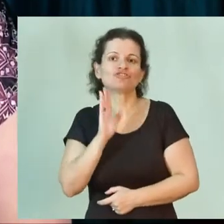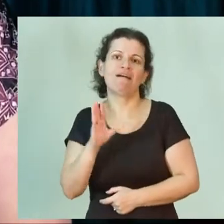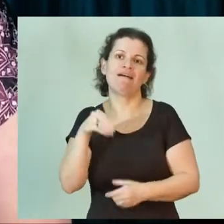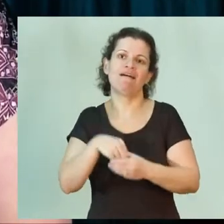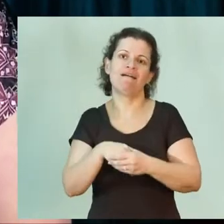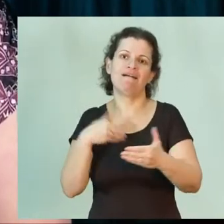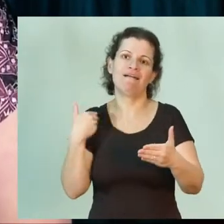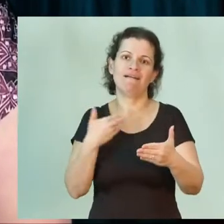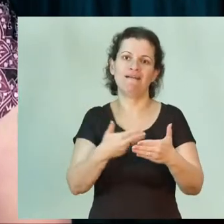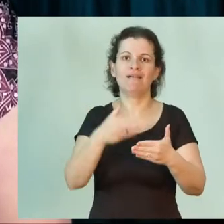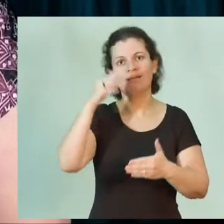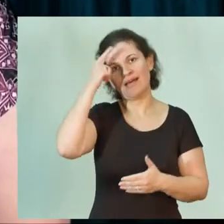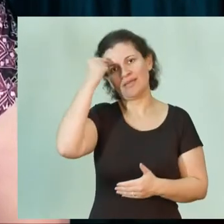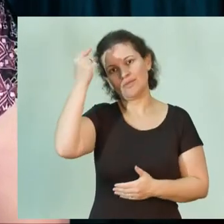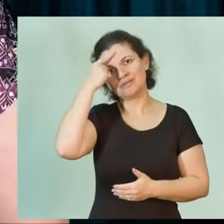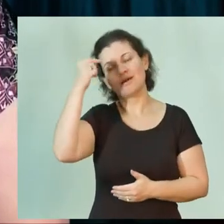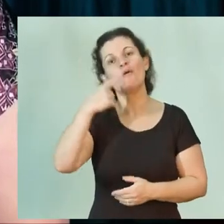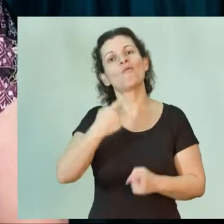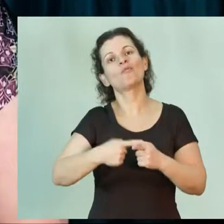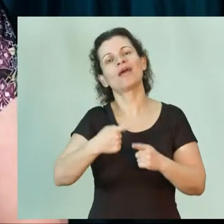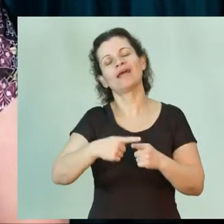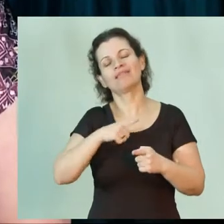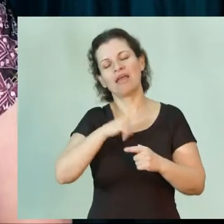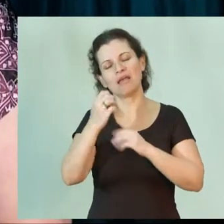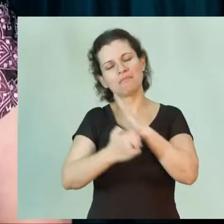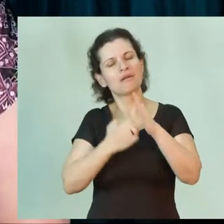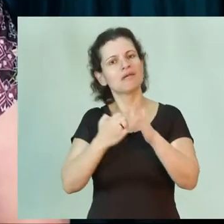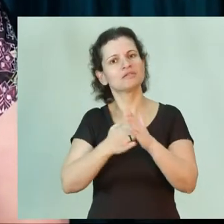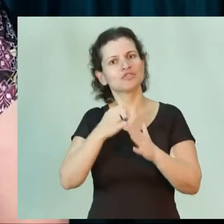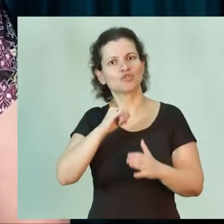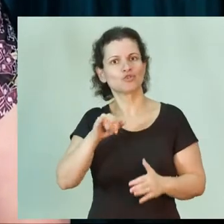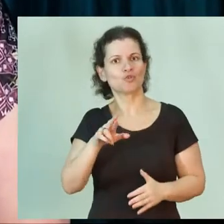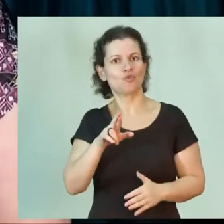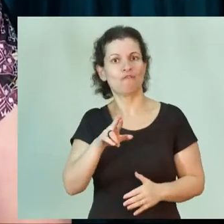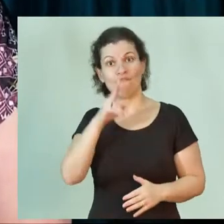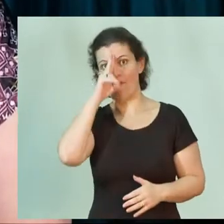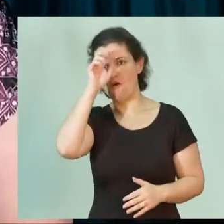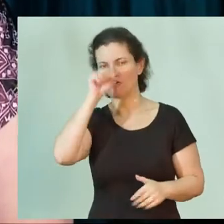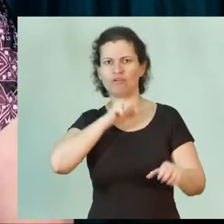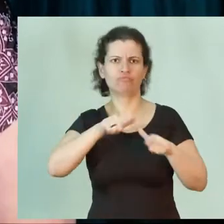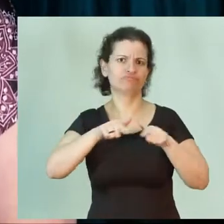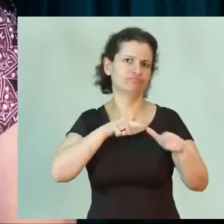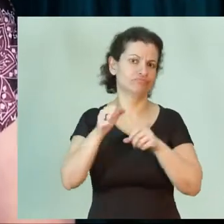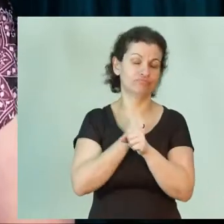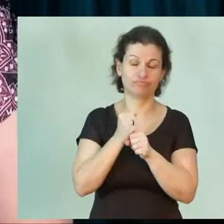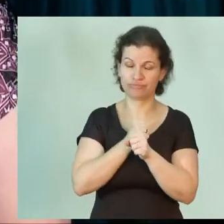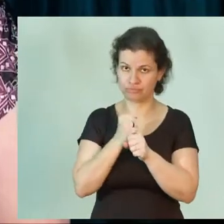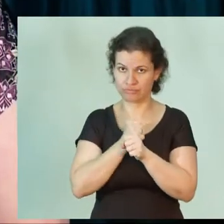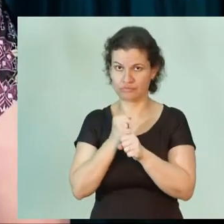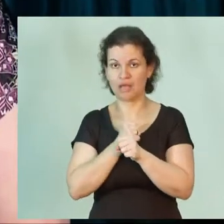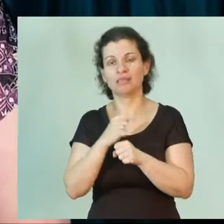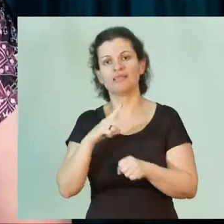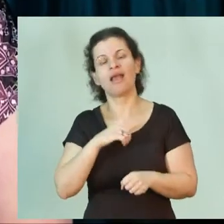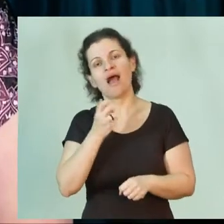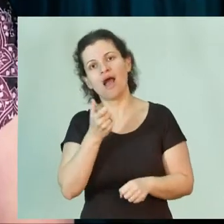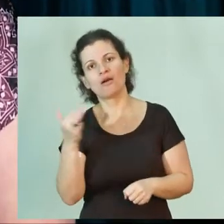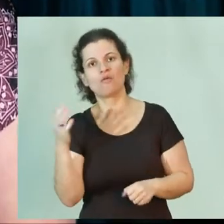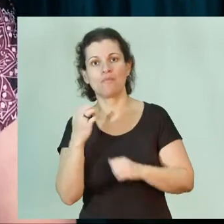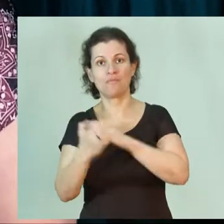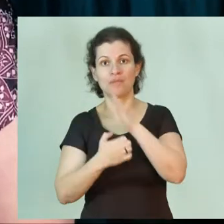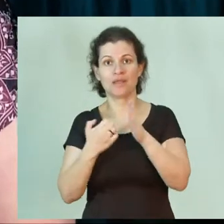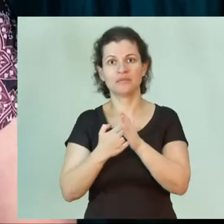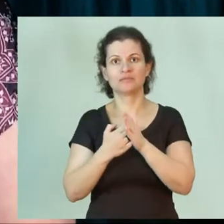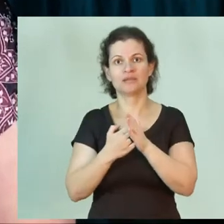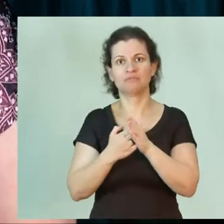durante a graduação. A gente tem empresas de urno muito fortes e atuantes há muitos anos. A gente tem algumas empresas de urno